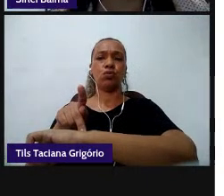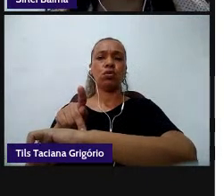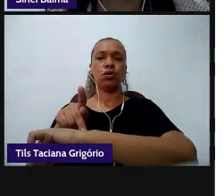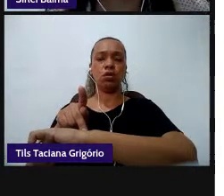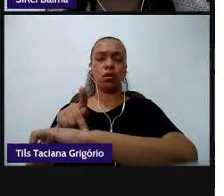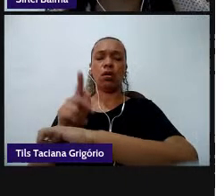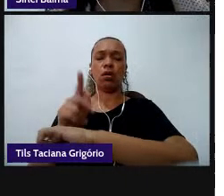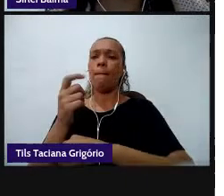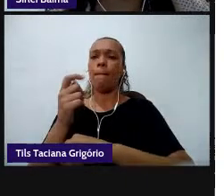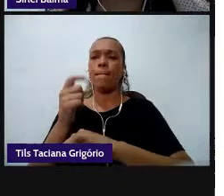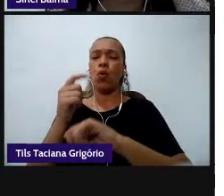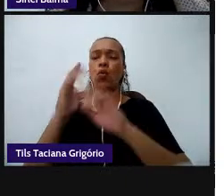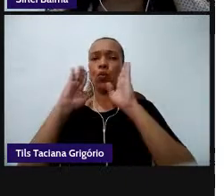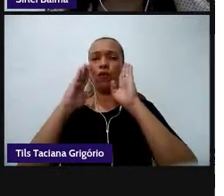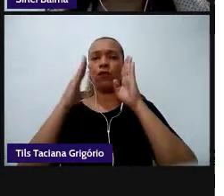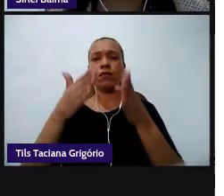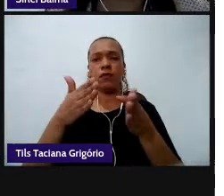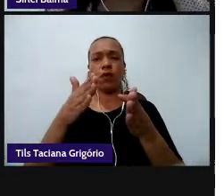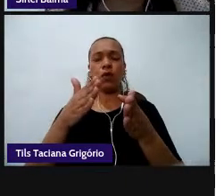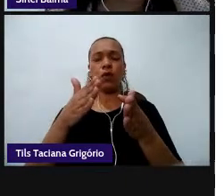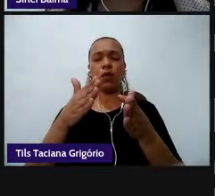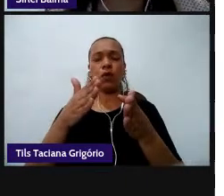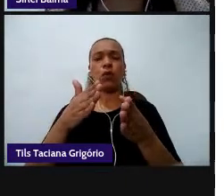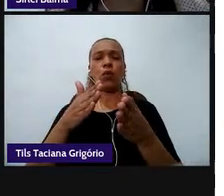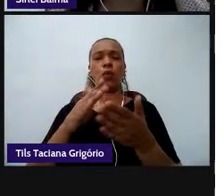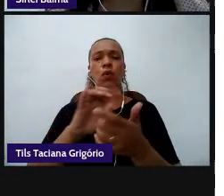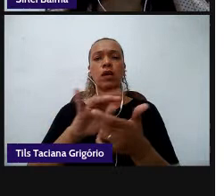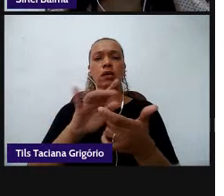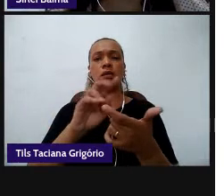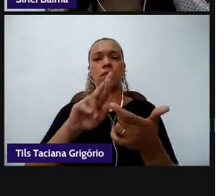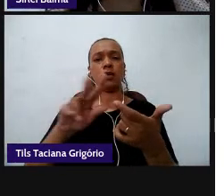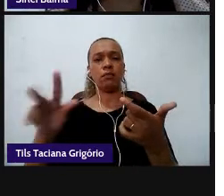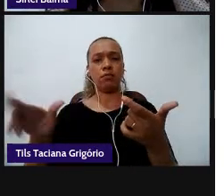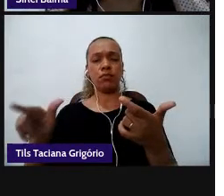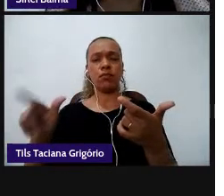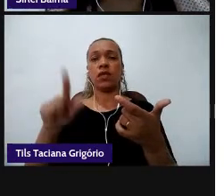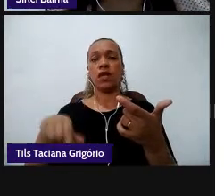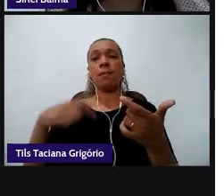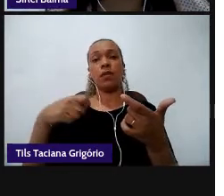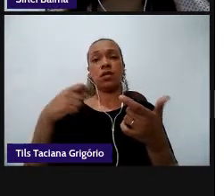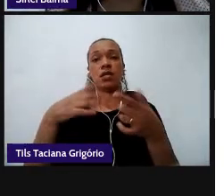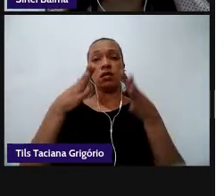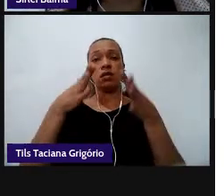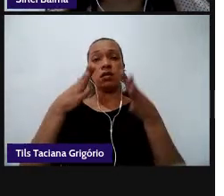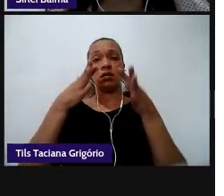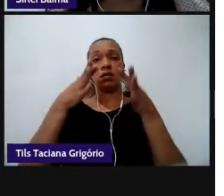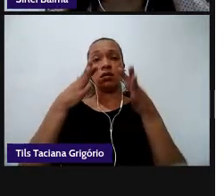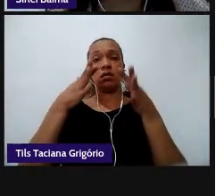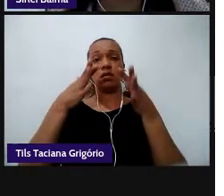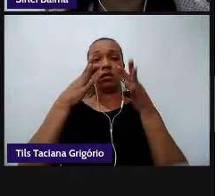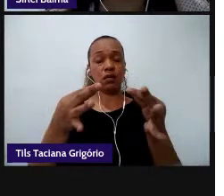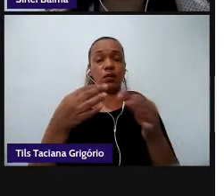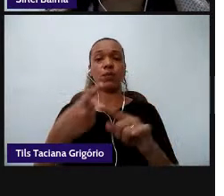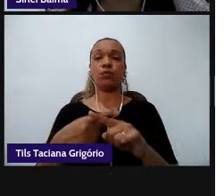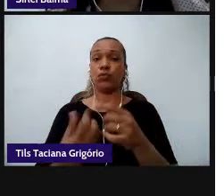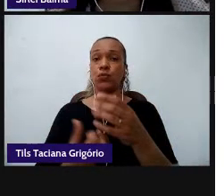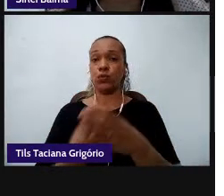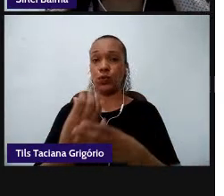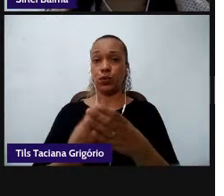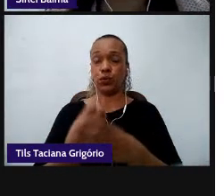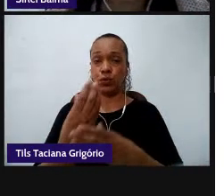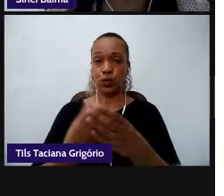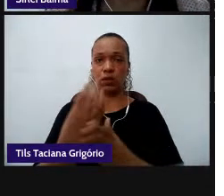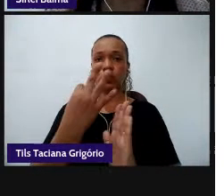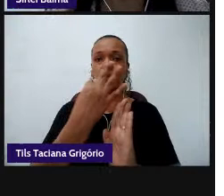então é esse ponto de atenção que a gente precisa ter então a produção do texto é uma produção